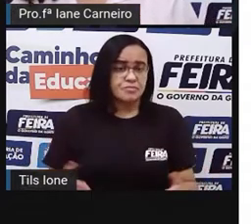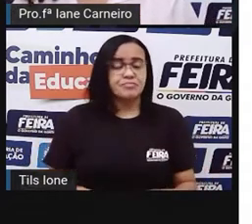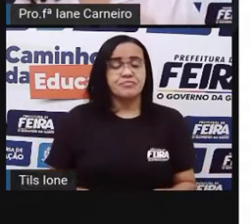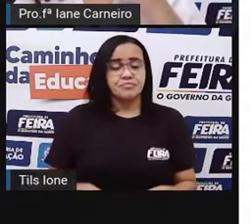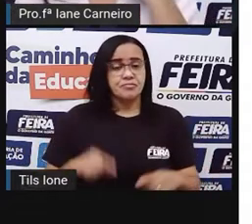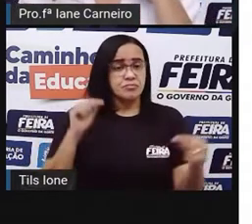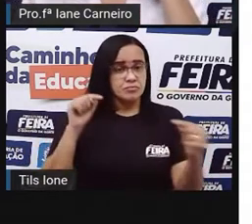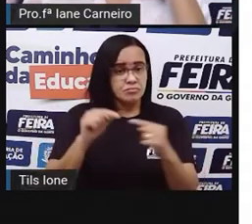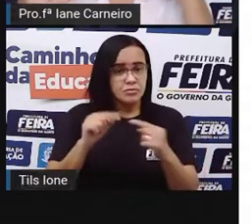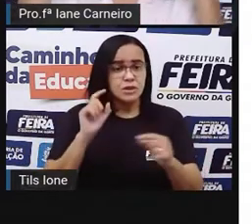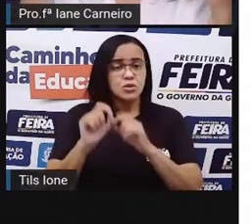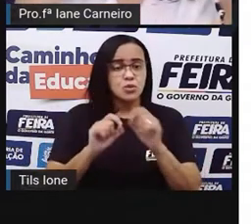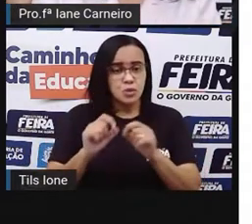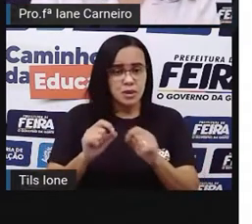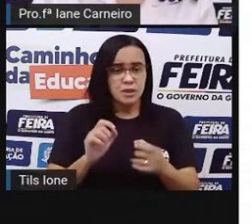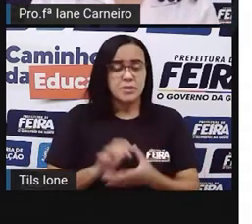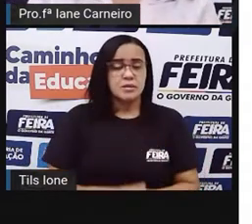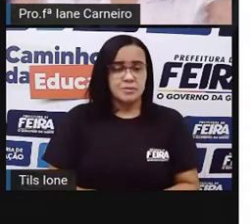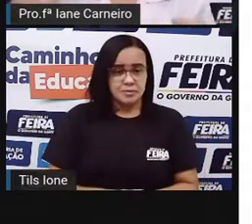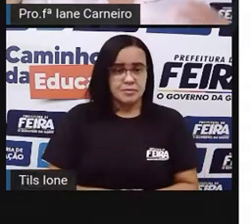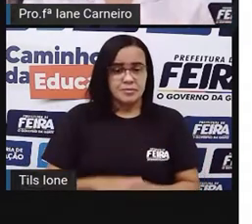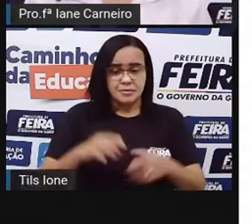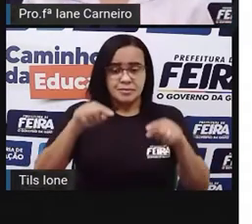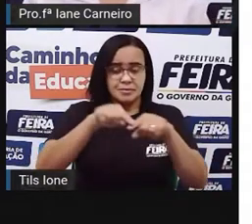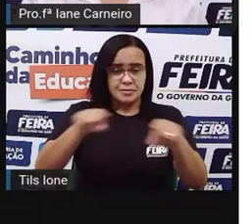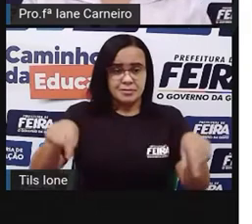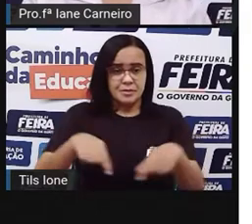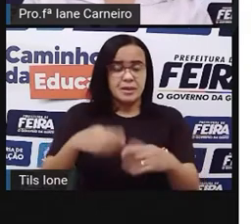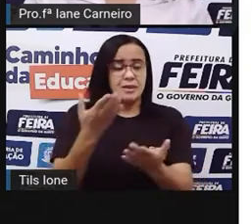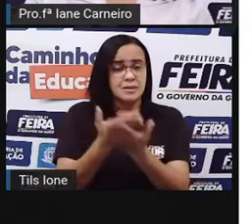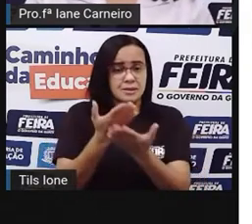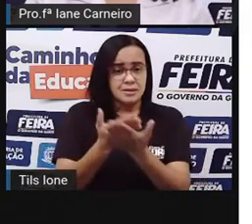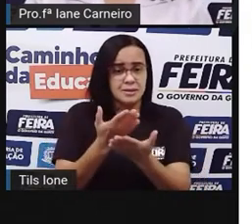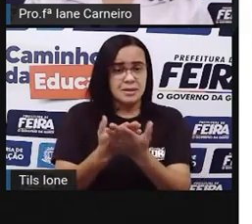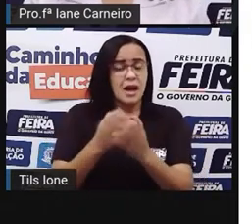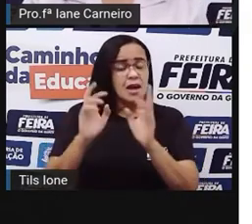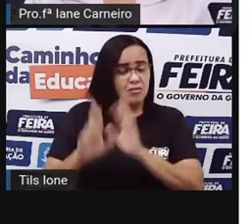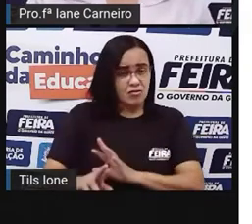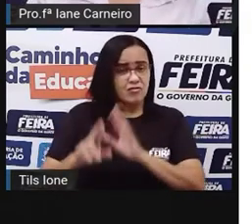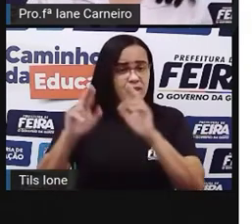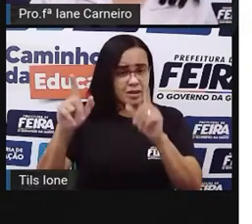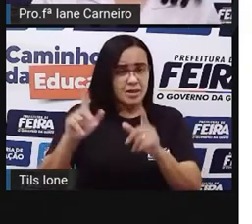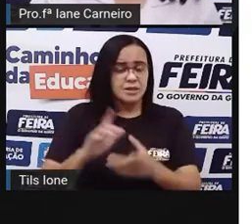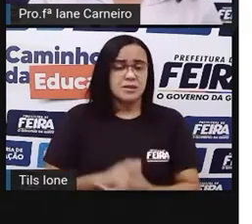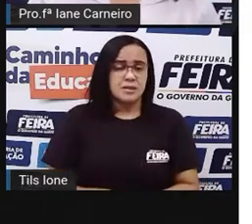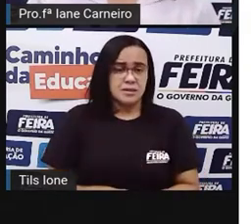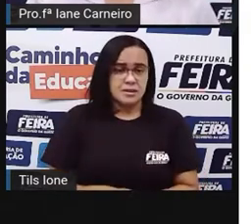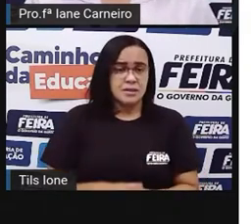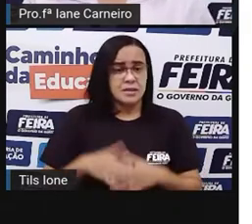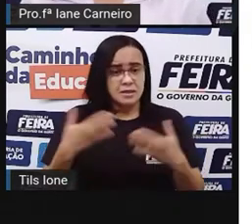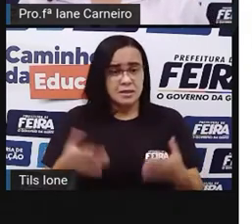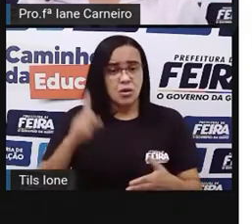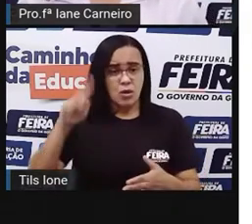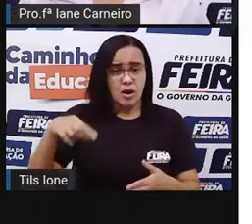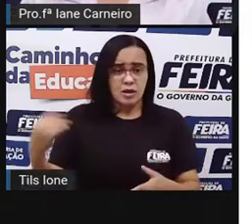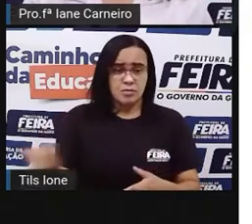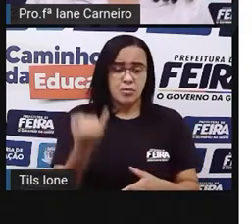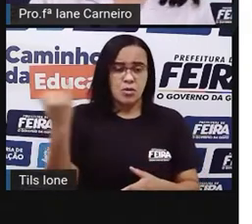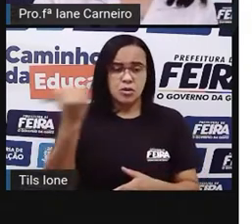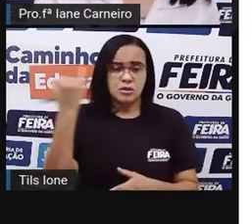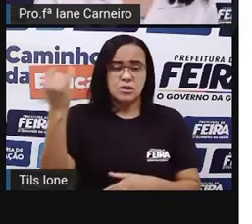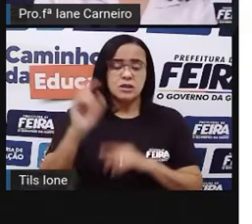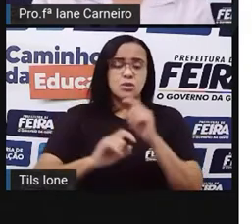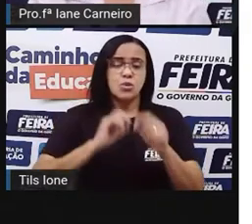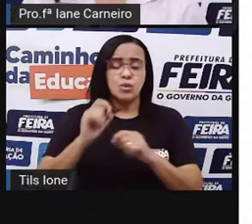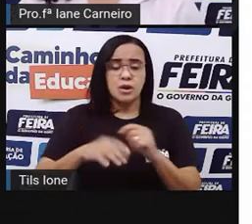sala da casa, vai ser diferente do que tem, né? Na cozinha, por exemplo. Então é importante, por exemplo, né? A sua mãe falar, ô